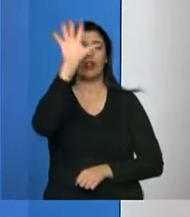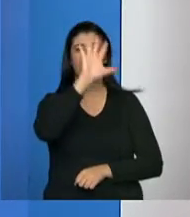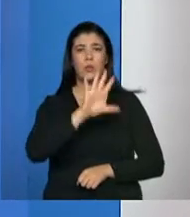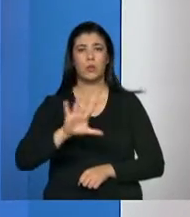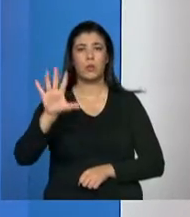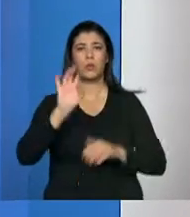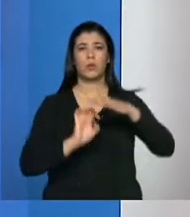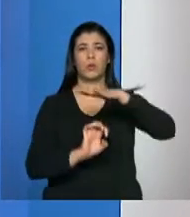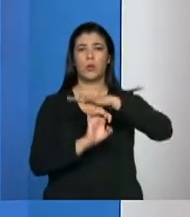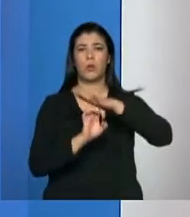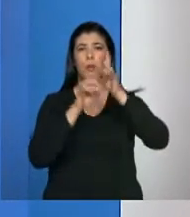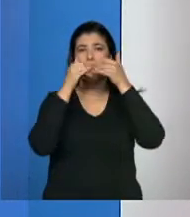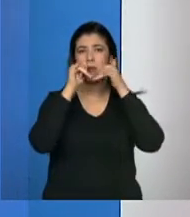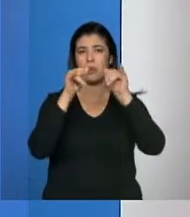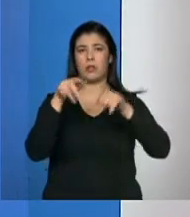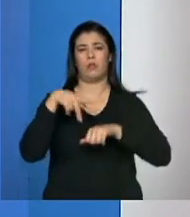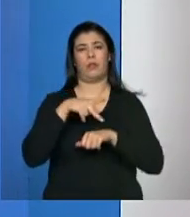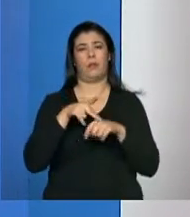Elétricas desse país.